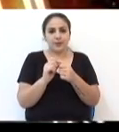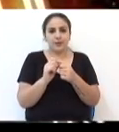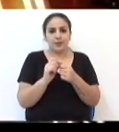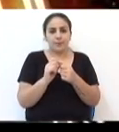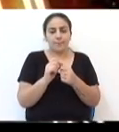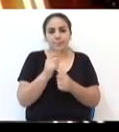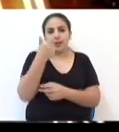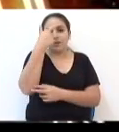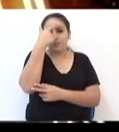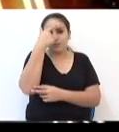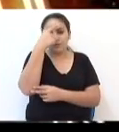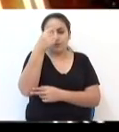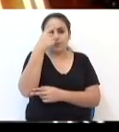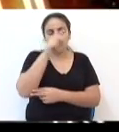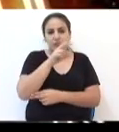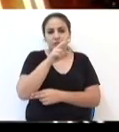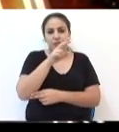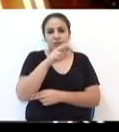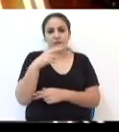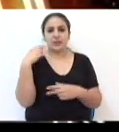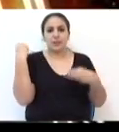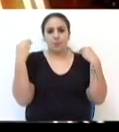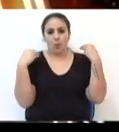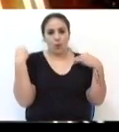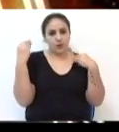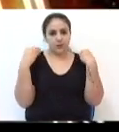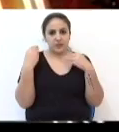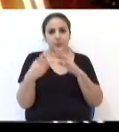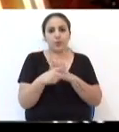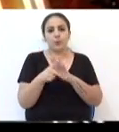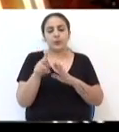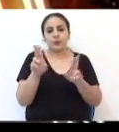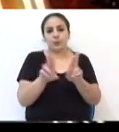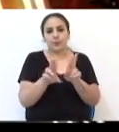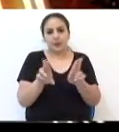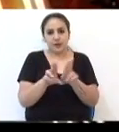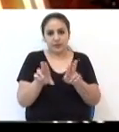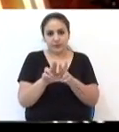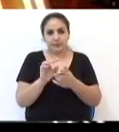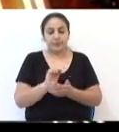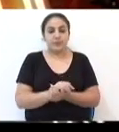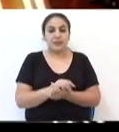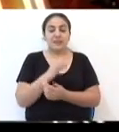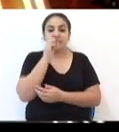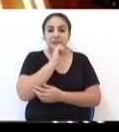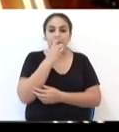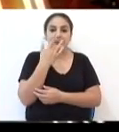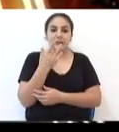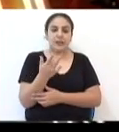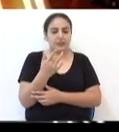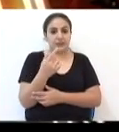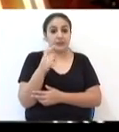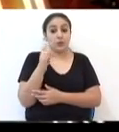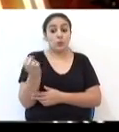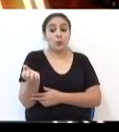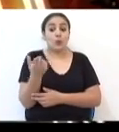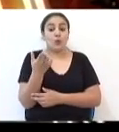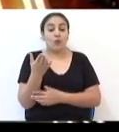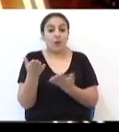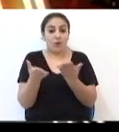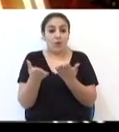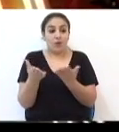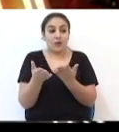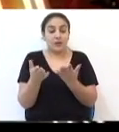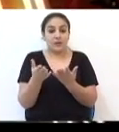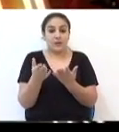Moda e Design da UPF, que vai ser no sábado à tarde, e o outro vai ser um, isso é uma novidade, um desfile